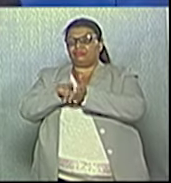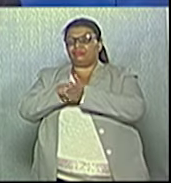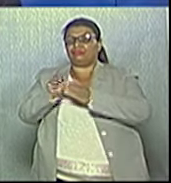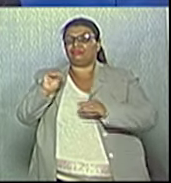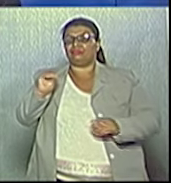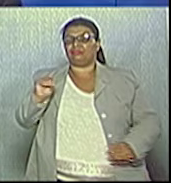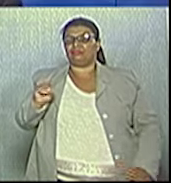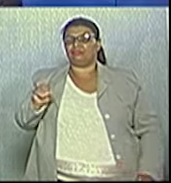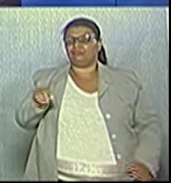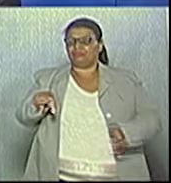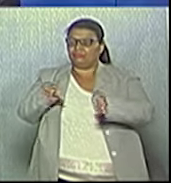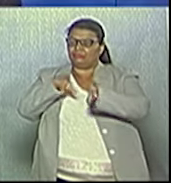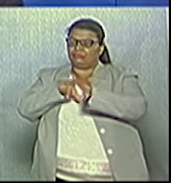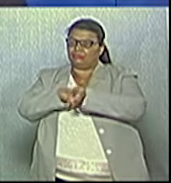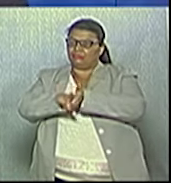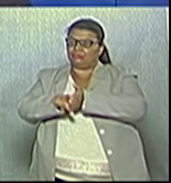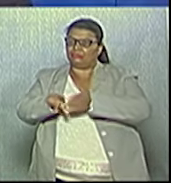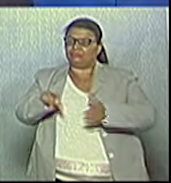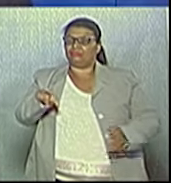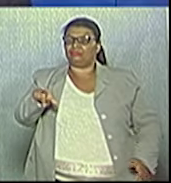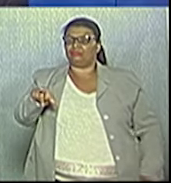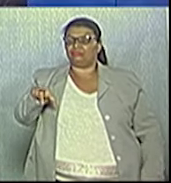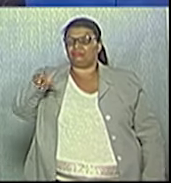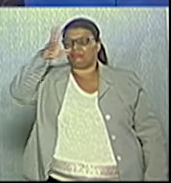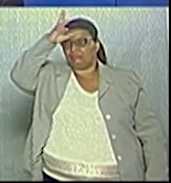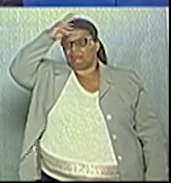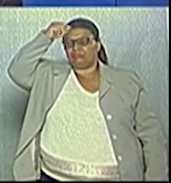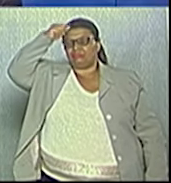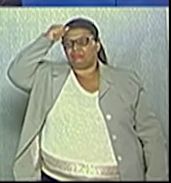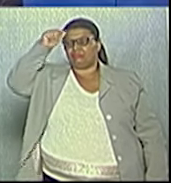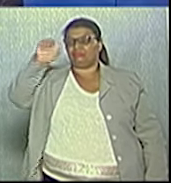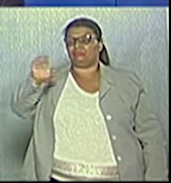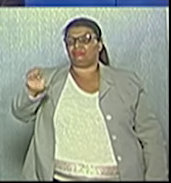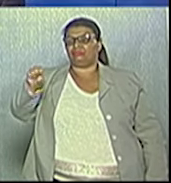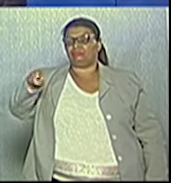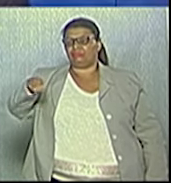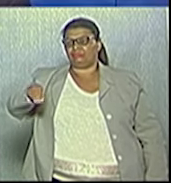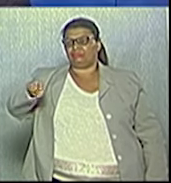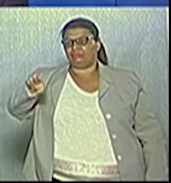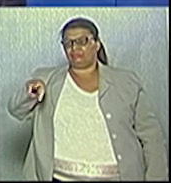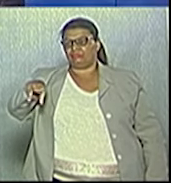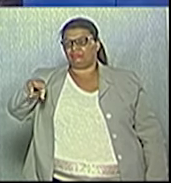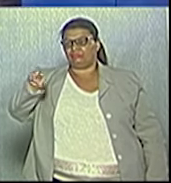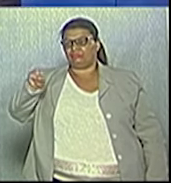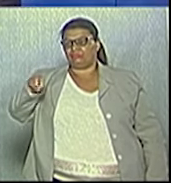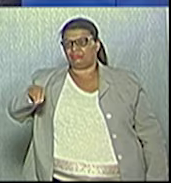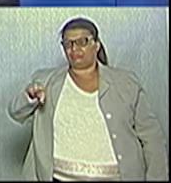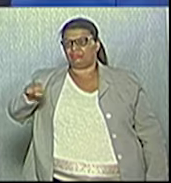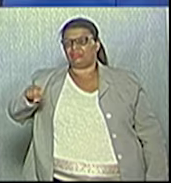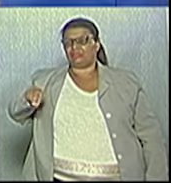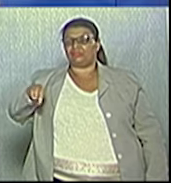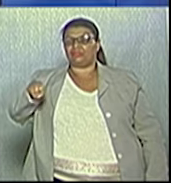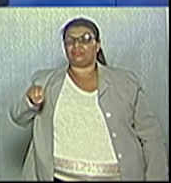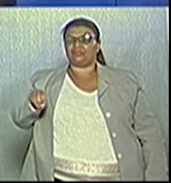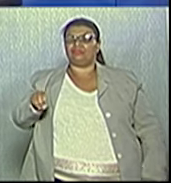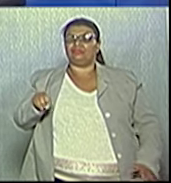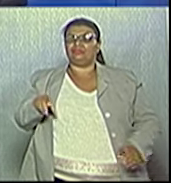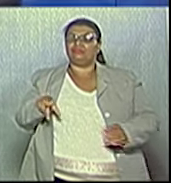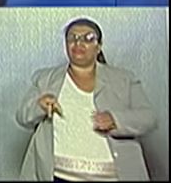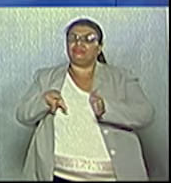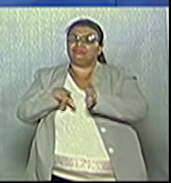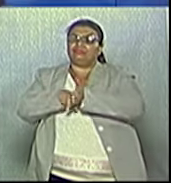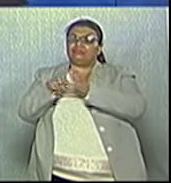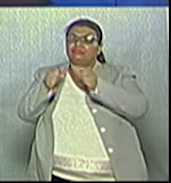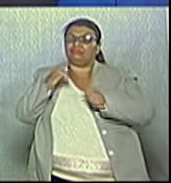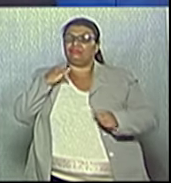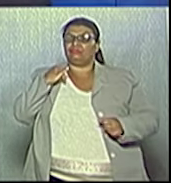Vai para o candidato do prefeito Emerson. 30 segundos. Candidato, o senhor poderia falar